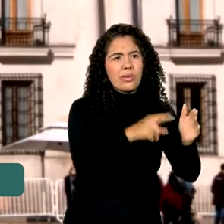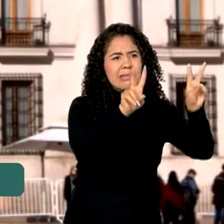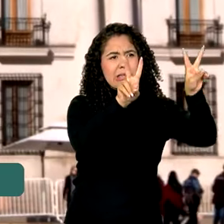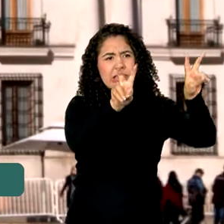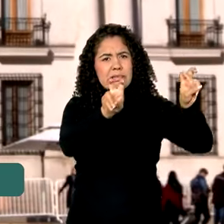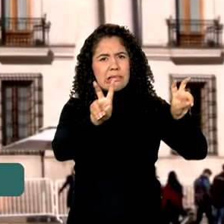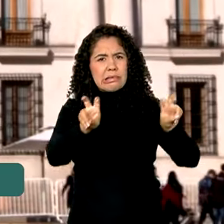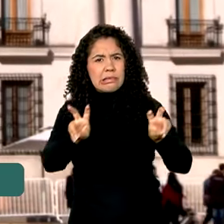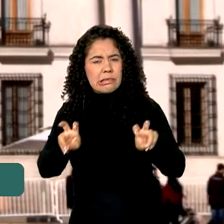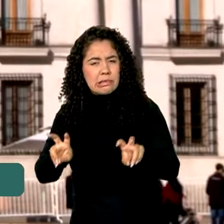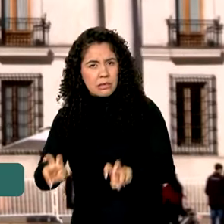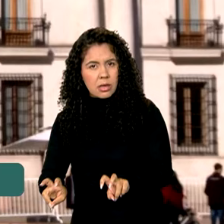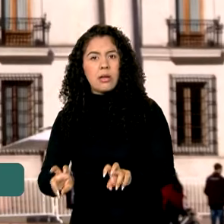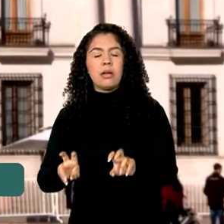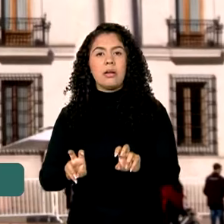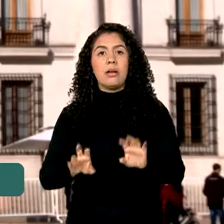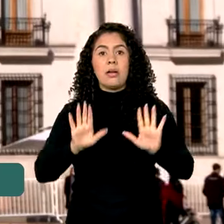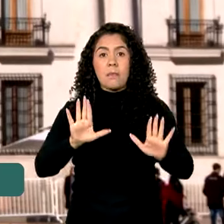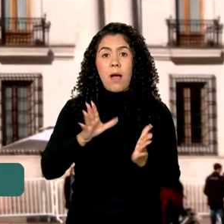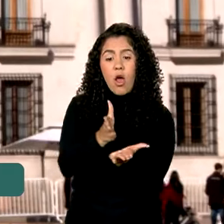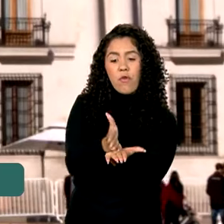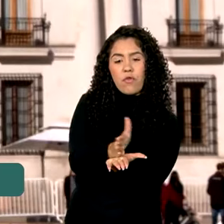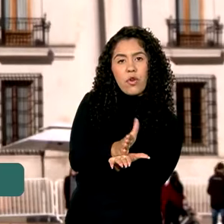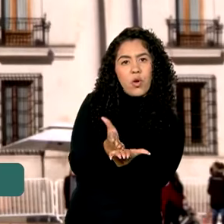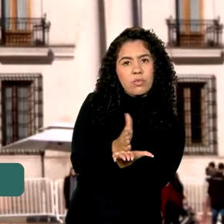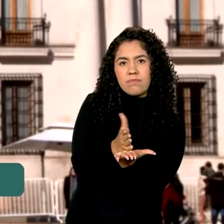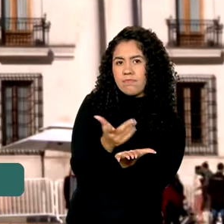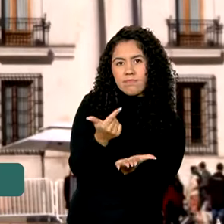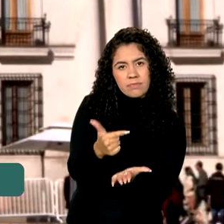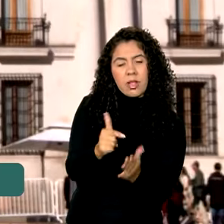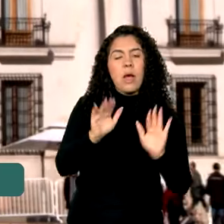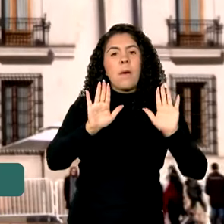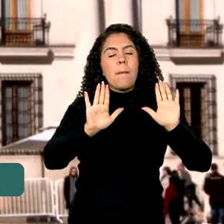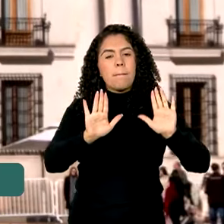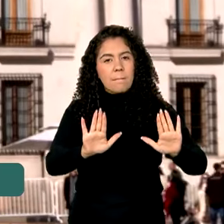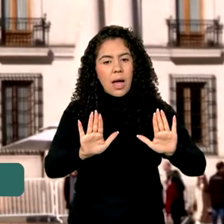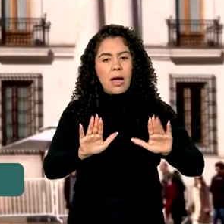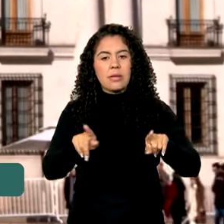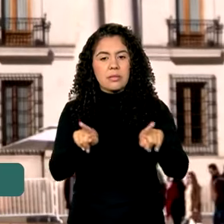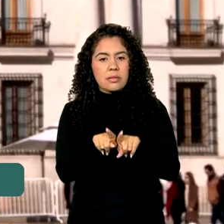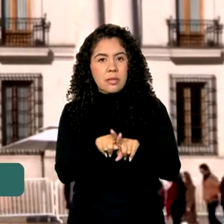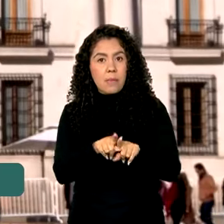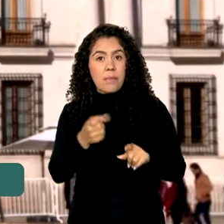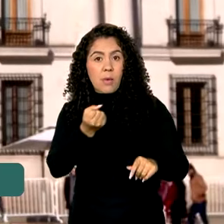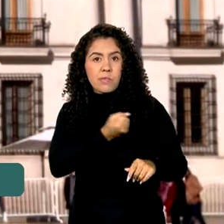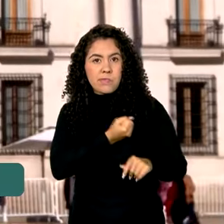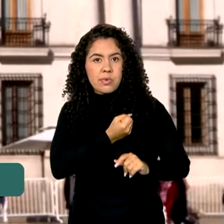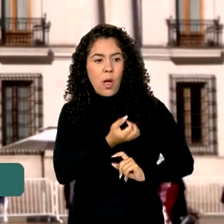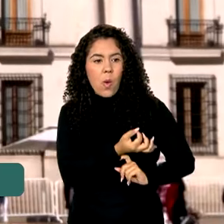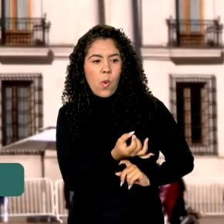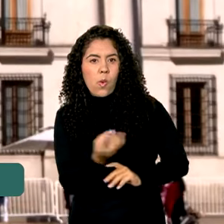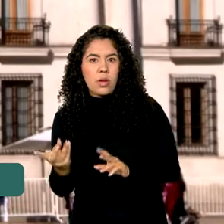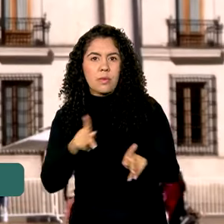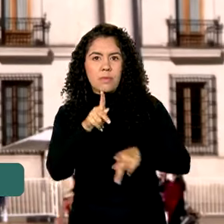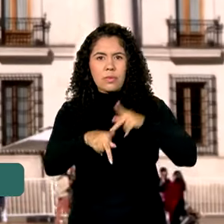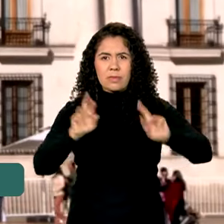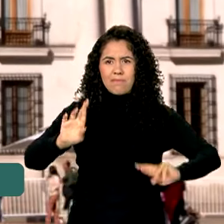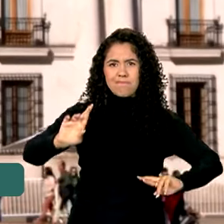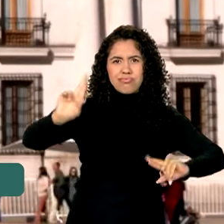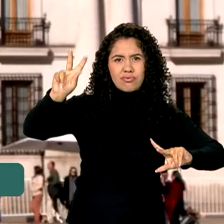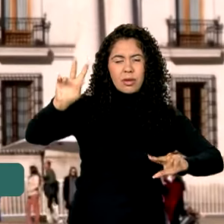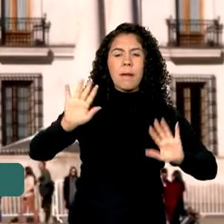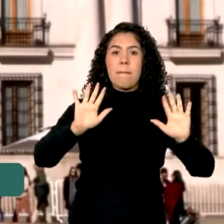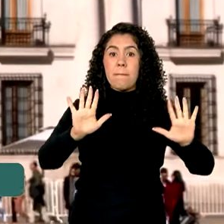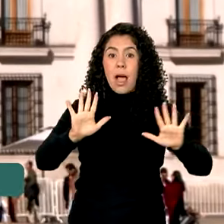Apesar de não compartilharem fronteiras e terem extensão territorial e tamanho da população tão diferentes, os